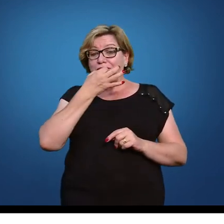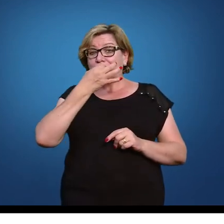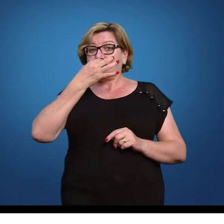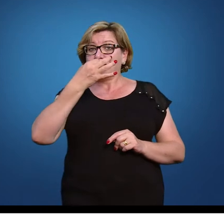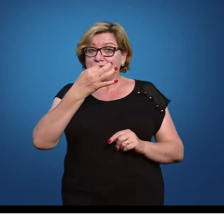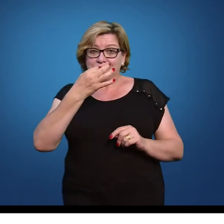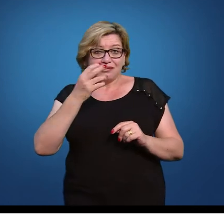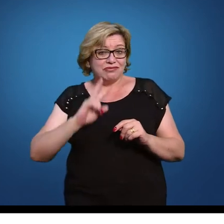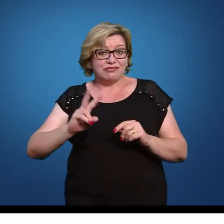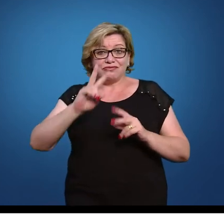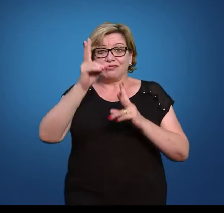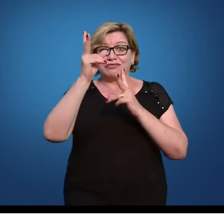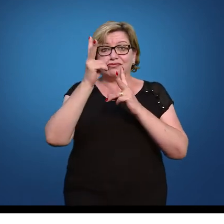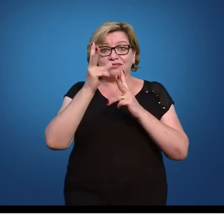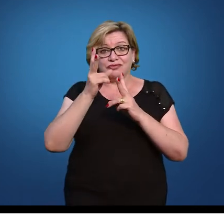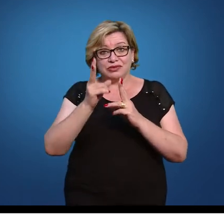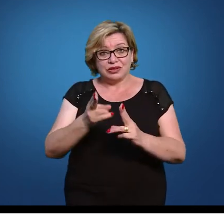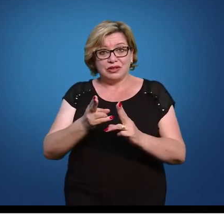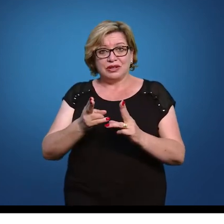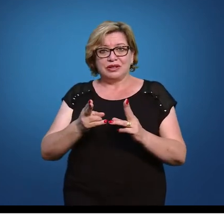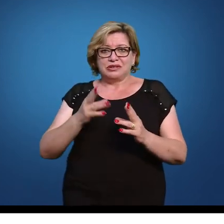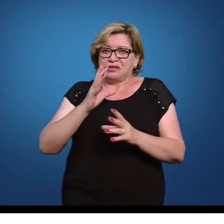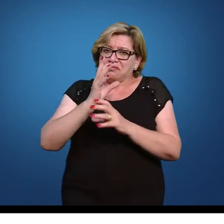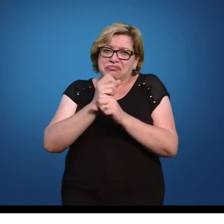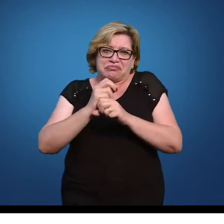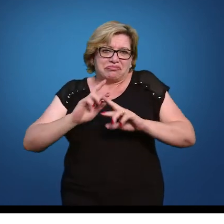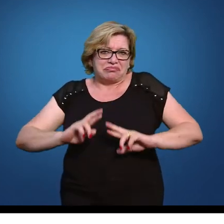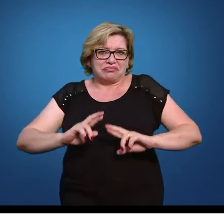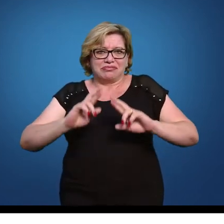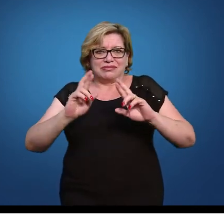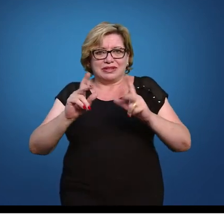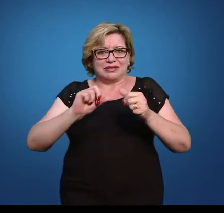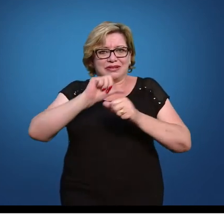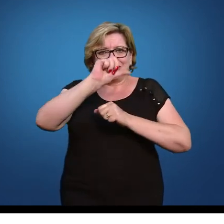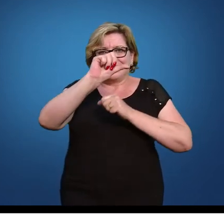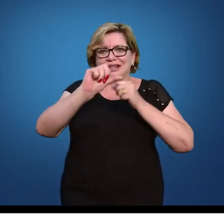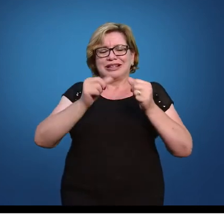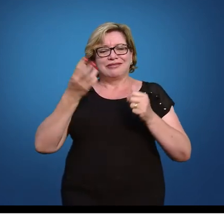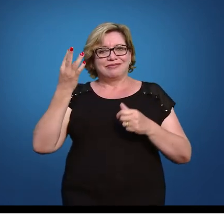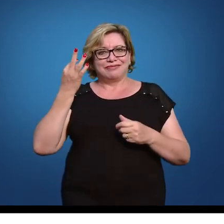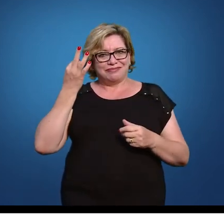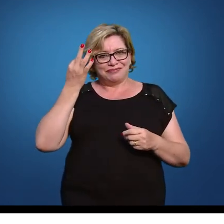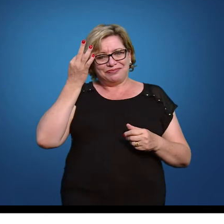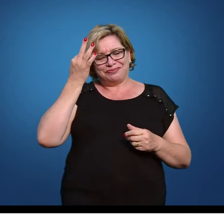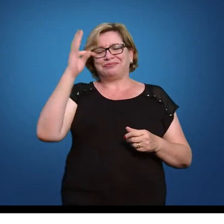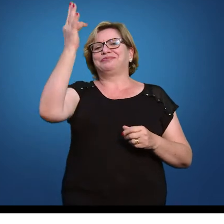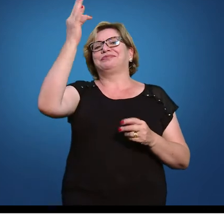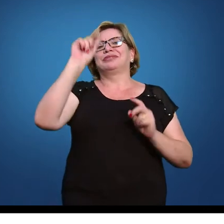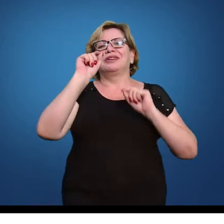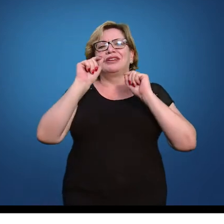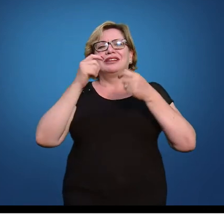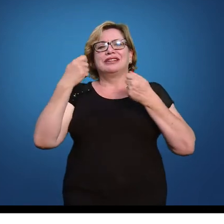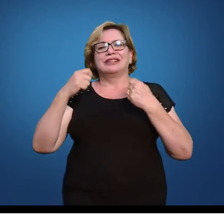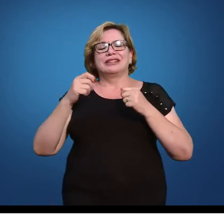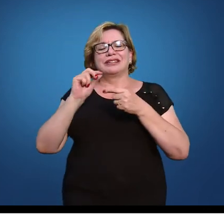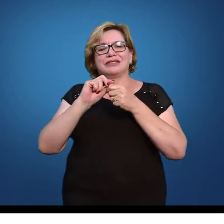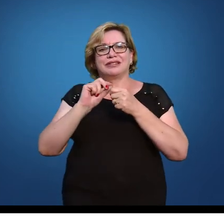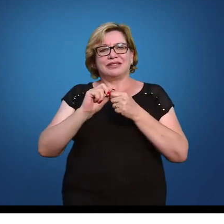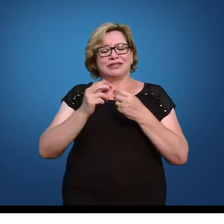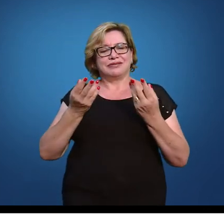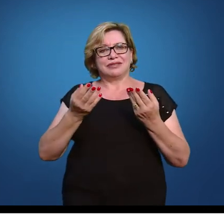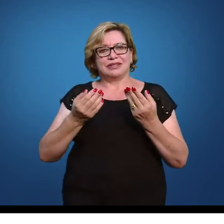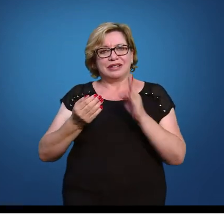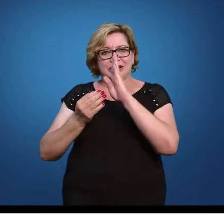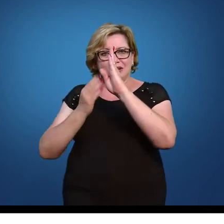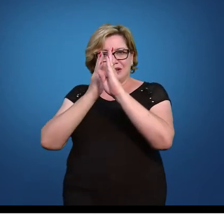chegam no mesmo valor uma continha mais uma menos isso não vai modificar a teoria então o que eu preciso saber eu preciso